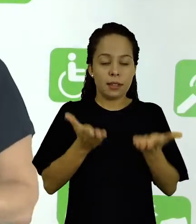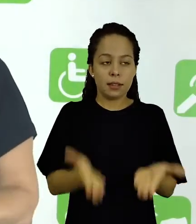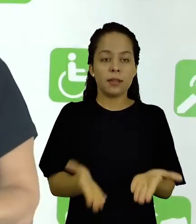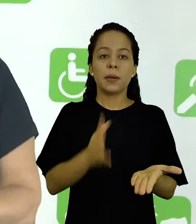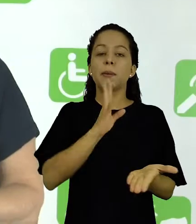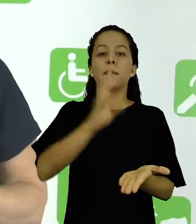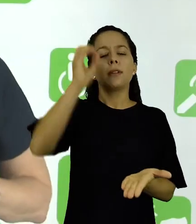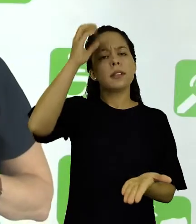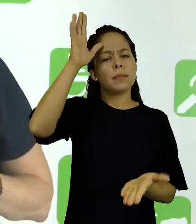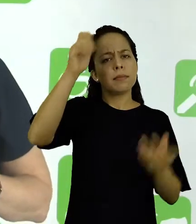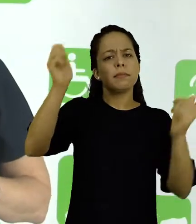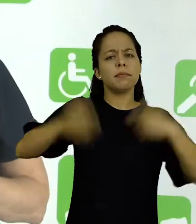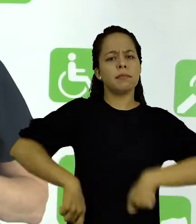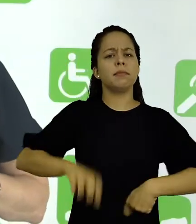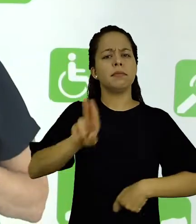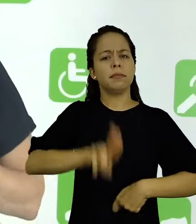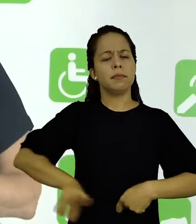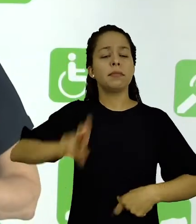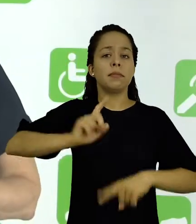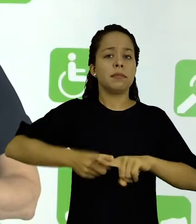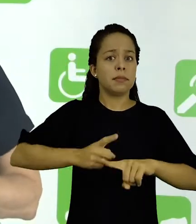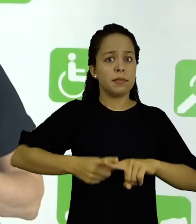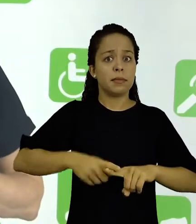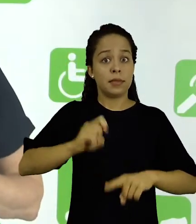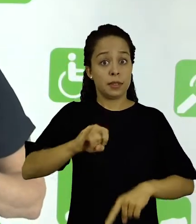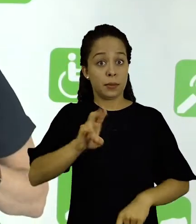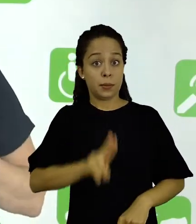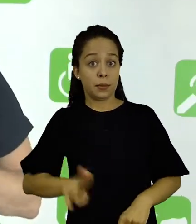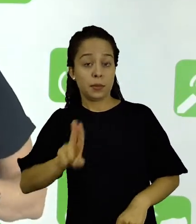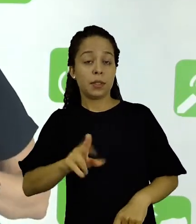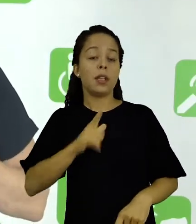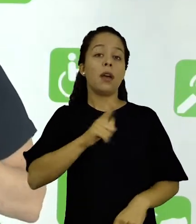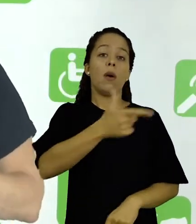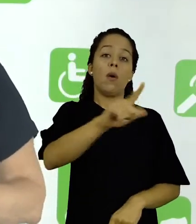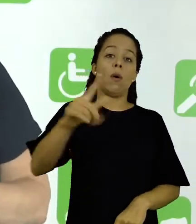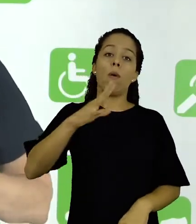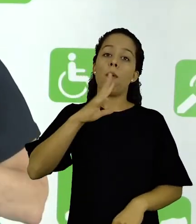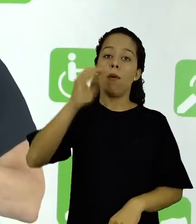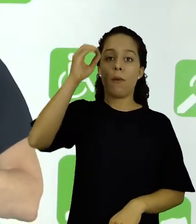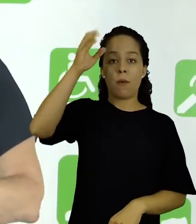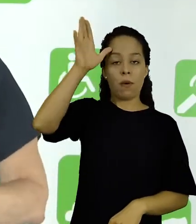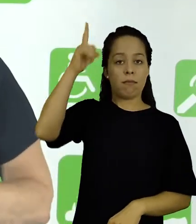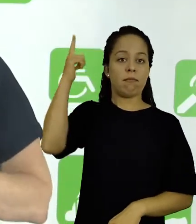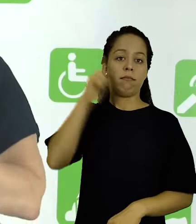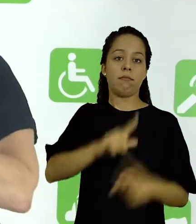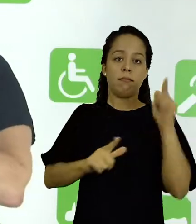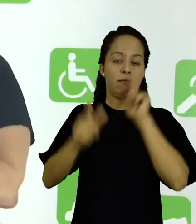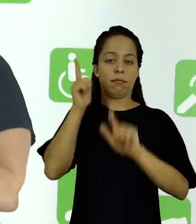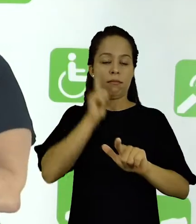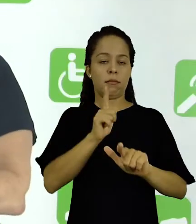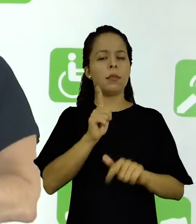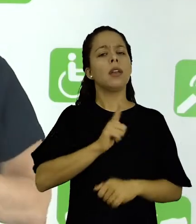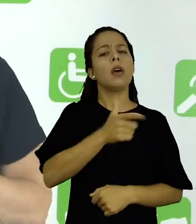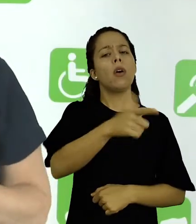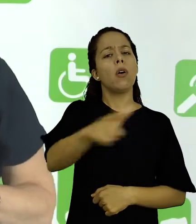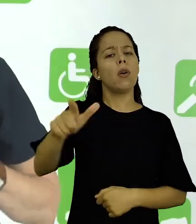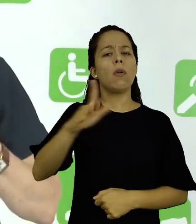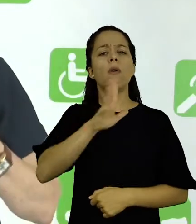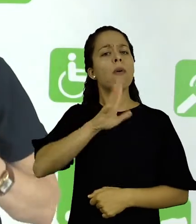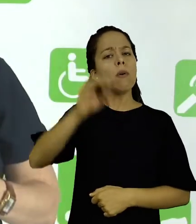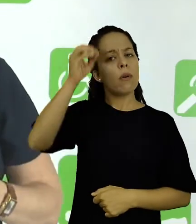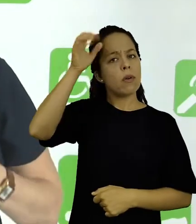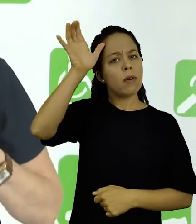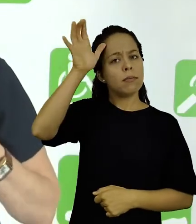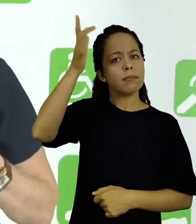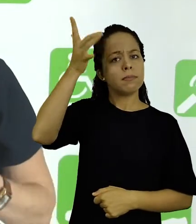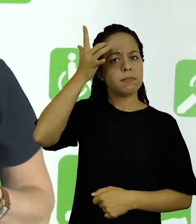por assim o ser, ele se torna útil porque a partir dele outros conhecimentos advêm. Outros